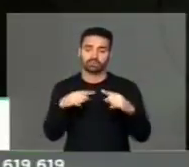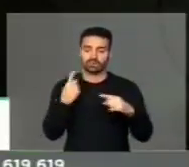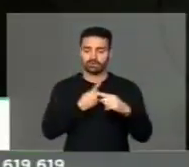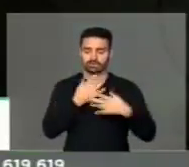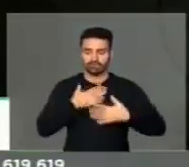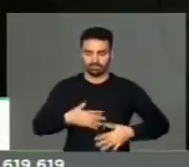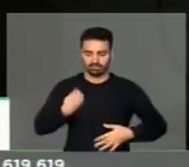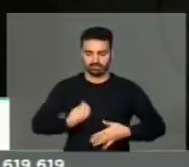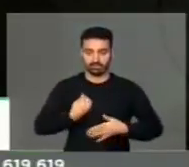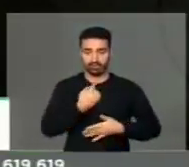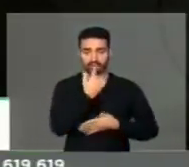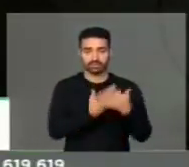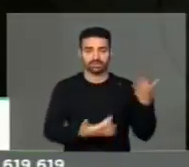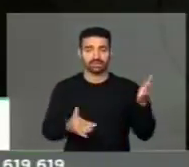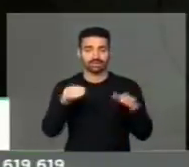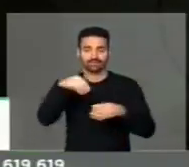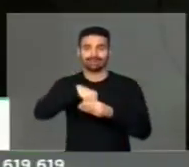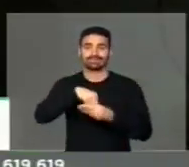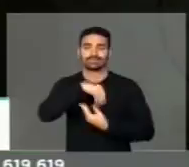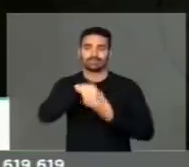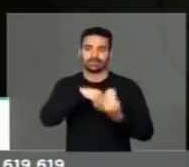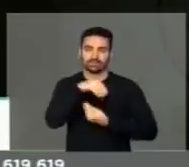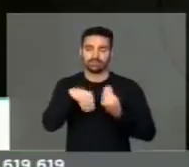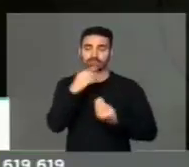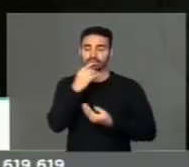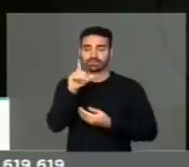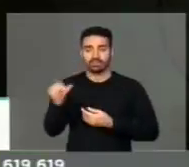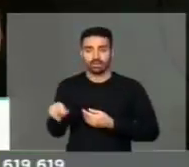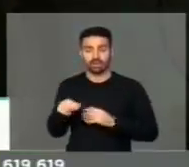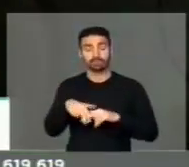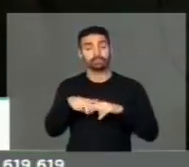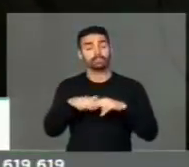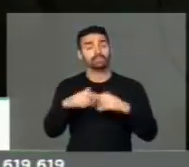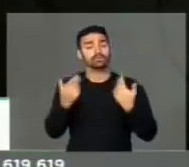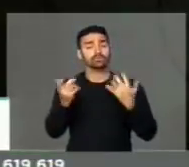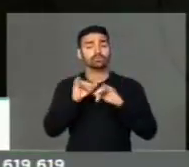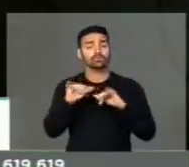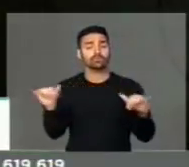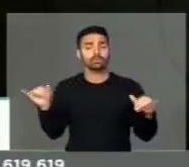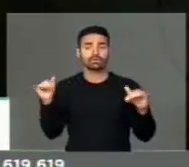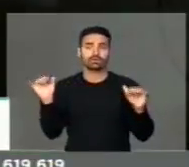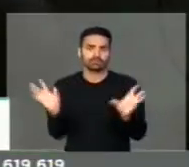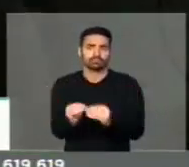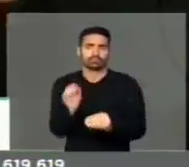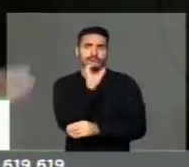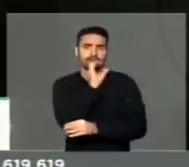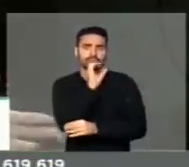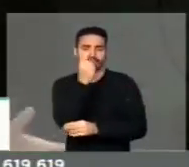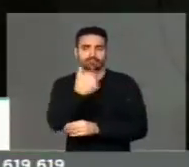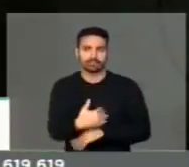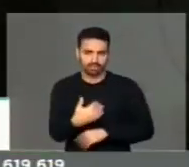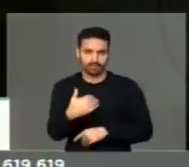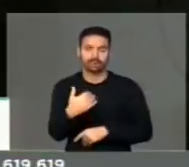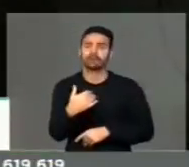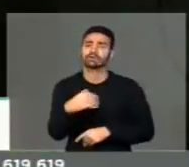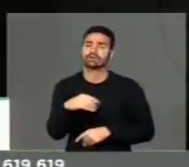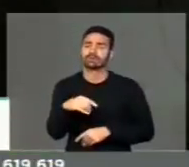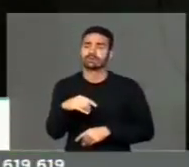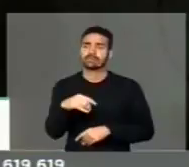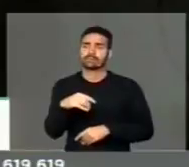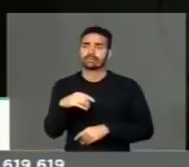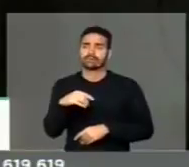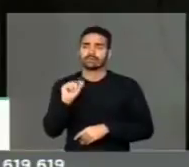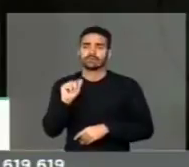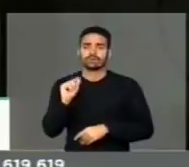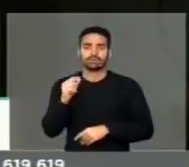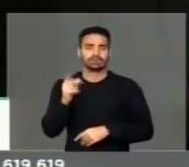Do nosso sangue. Então, deixar aqui esse meu depoimento, enfim, uma breve explicação daquilo que nós estamos